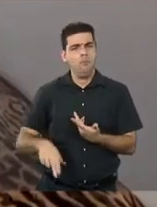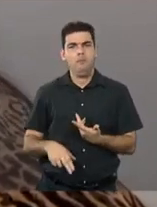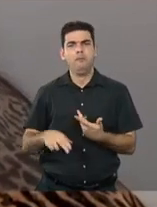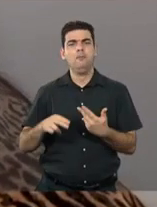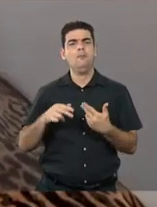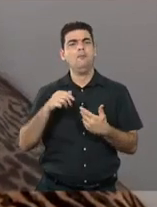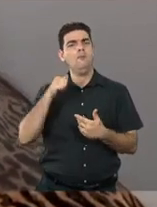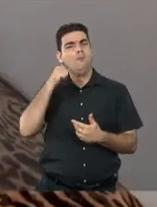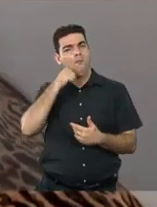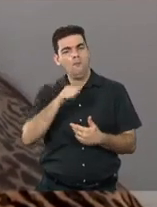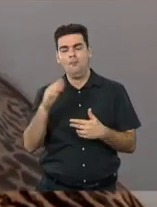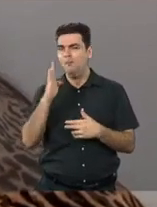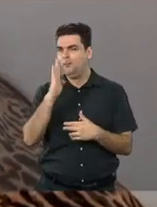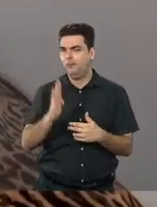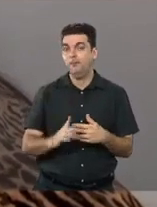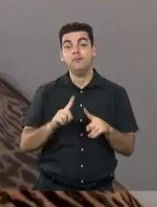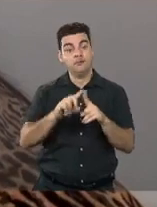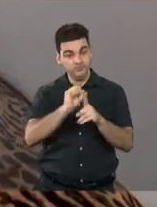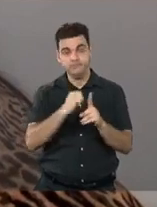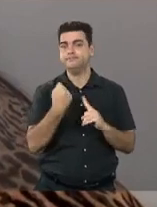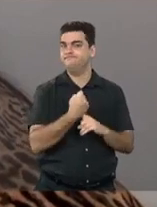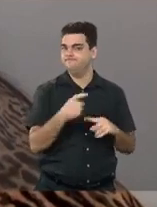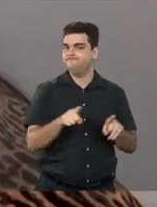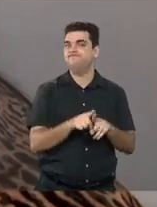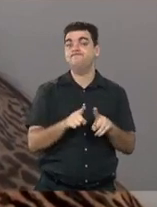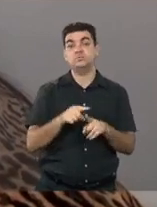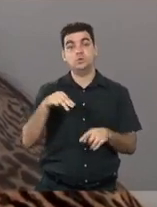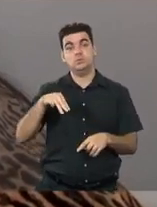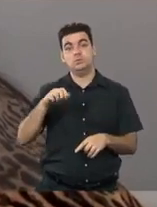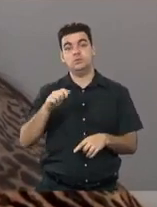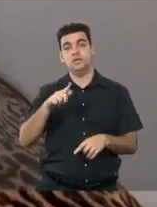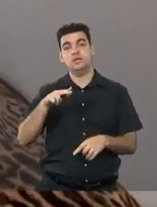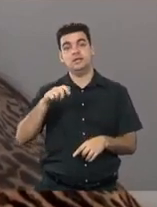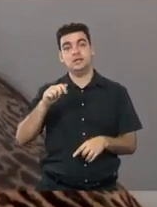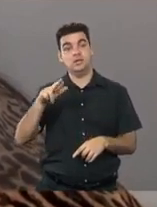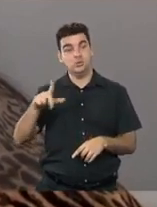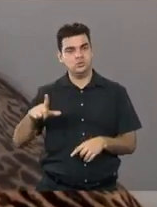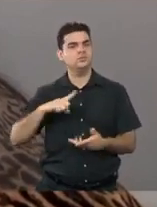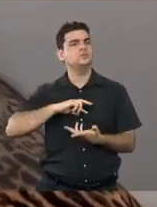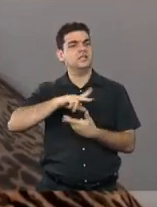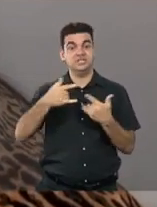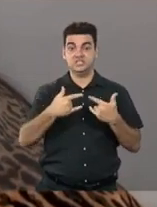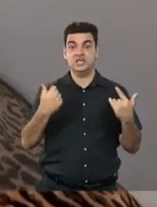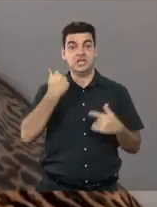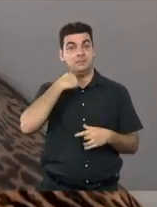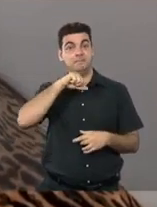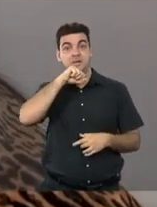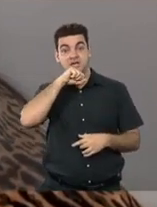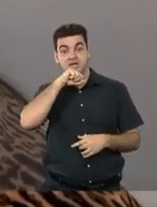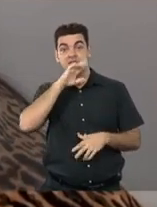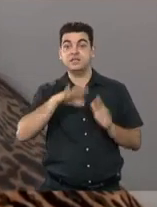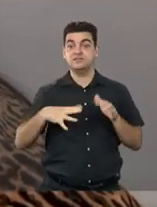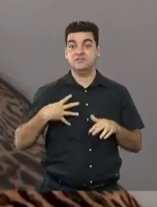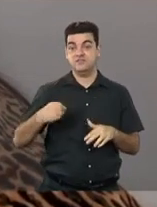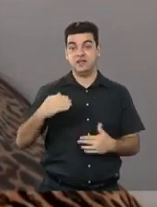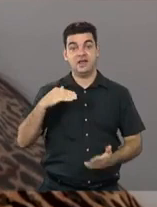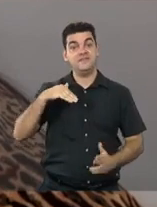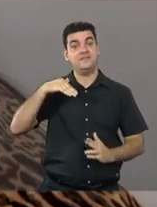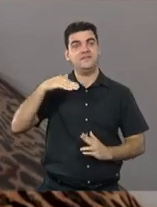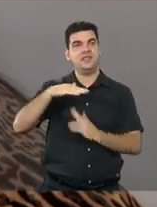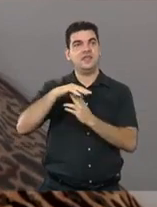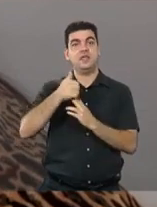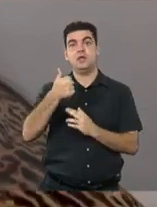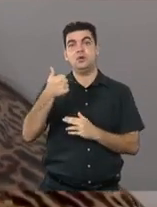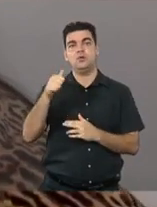de mulheres, não só de mulheres, mas sociais. O Magazine Luiza tem cheque mãe para todas as mulheres, tem filhos até 11 anos, há